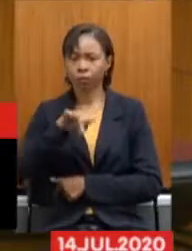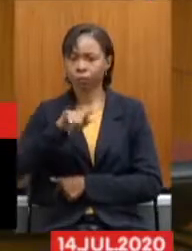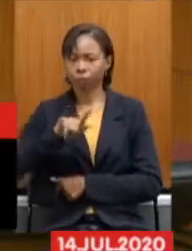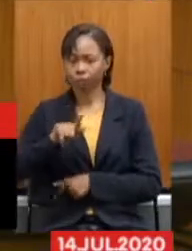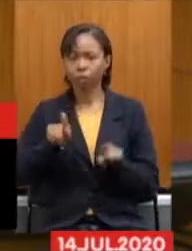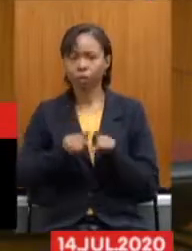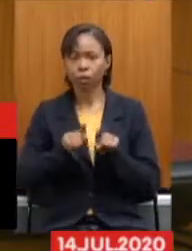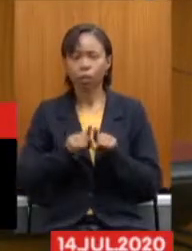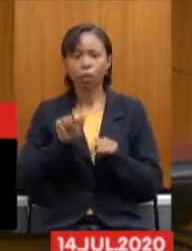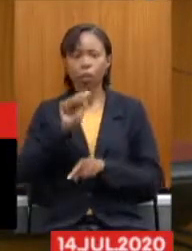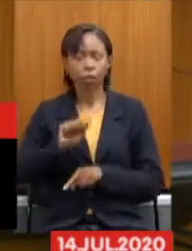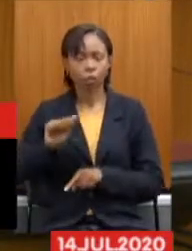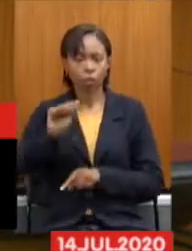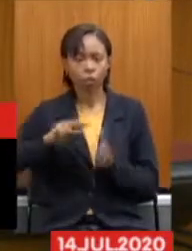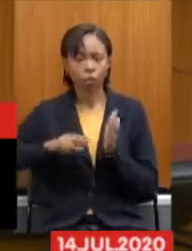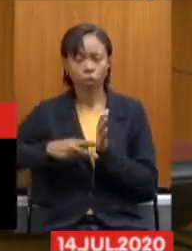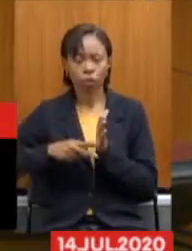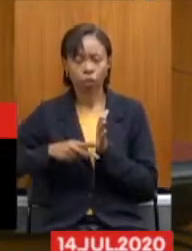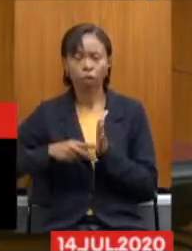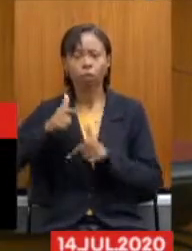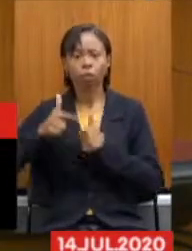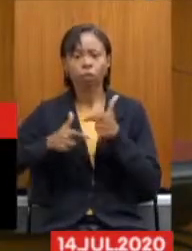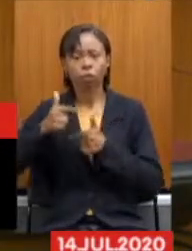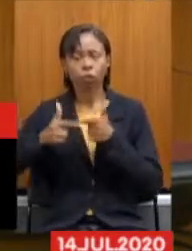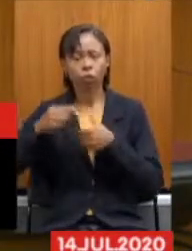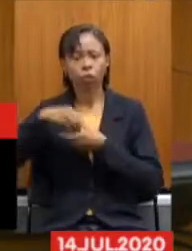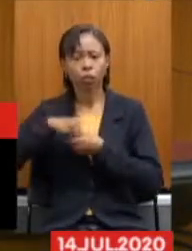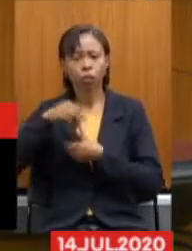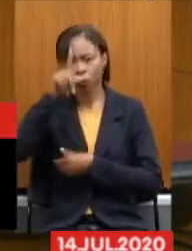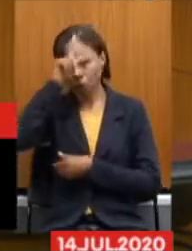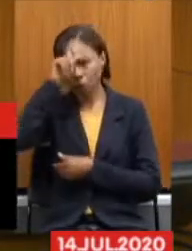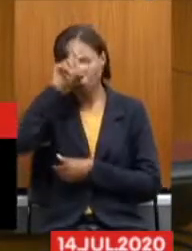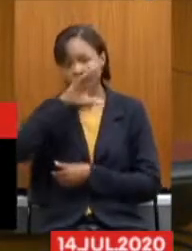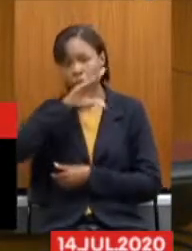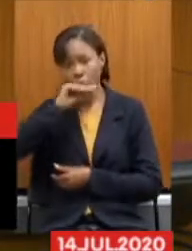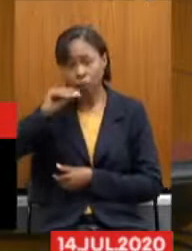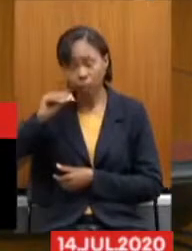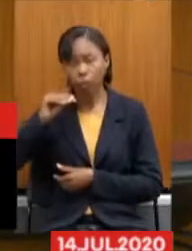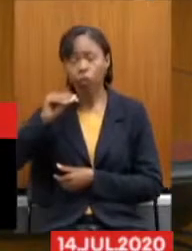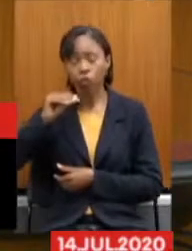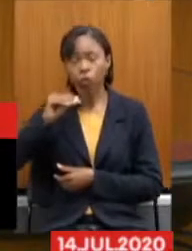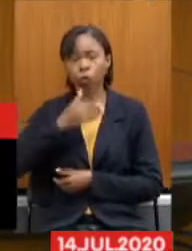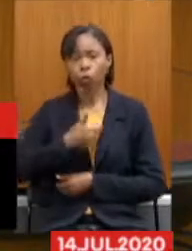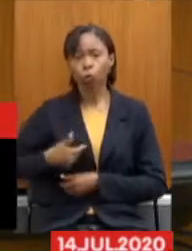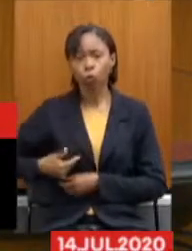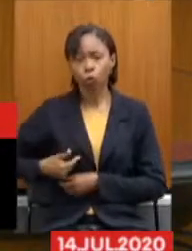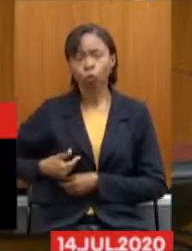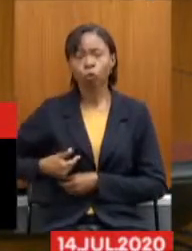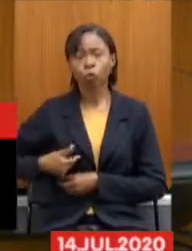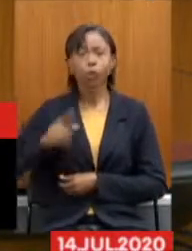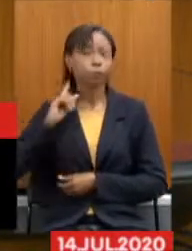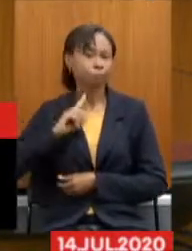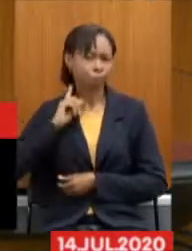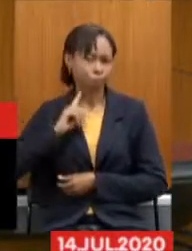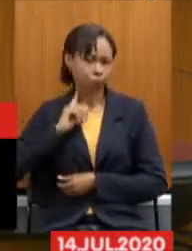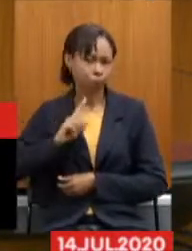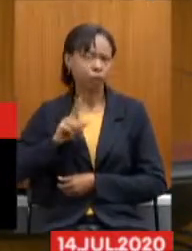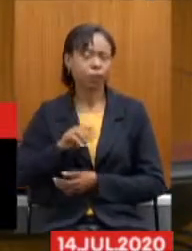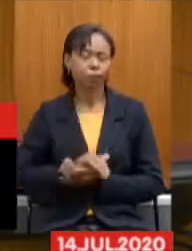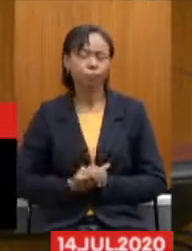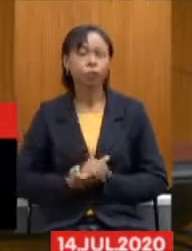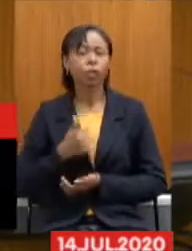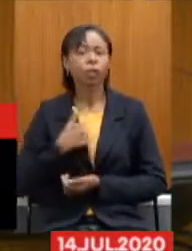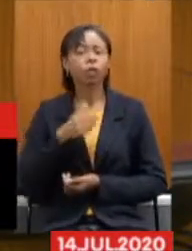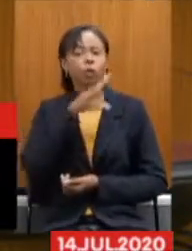Associação Sindical dos Trabalhadores em Hospitais, que representa os servidores públicos dos hospitais públicos de Minas Gerais. E sou